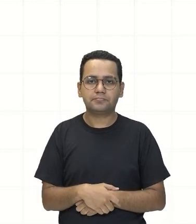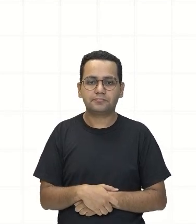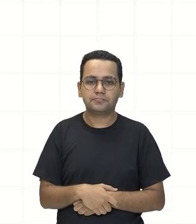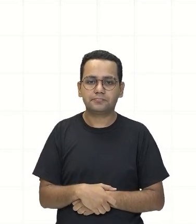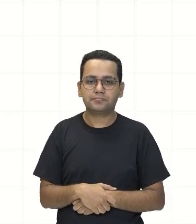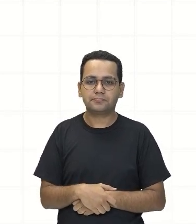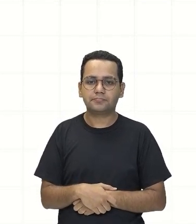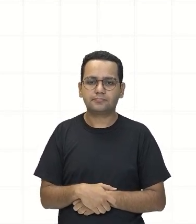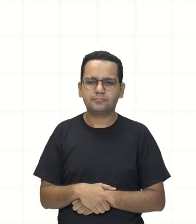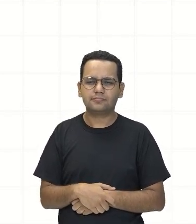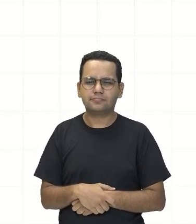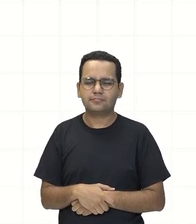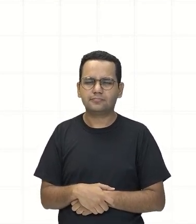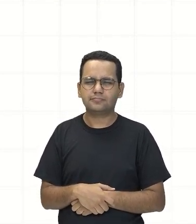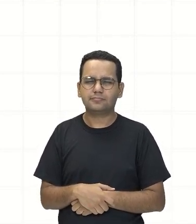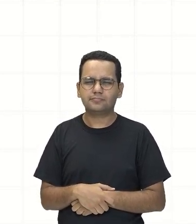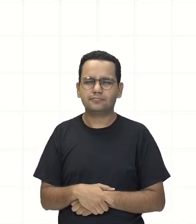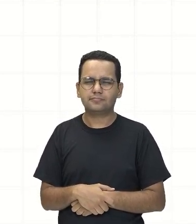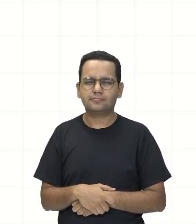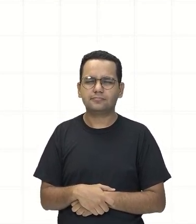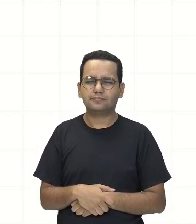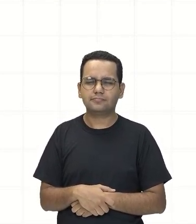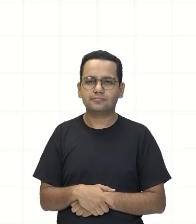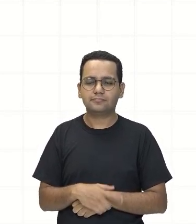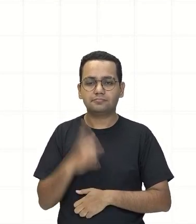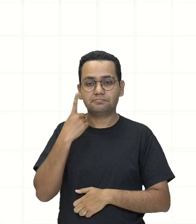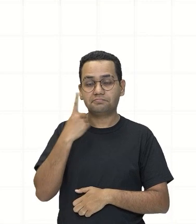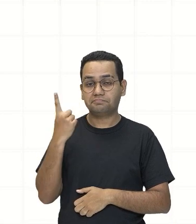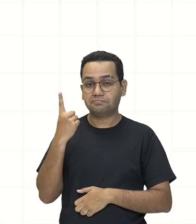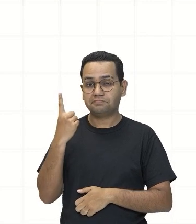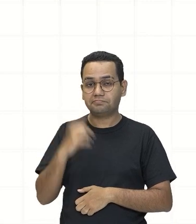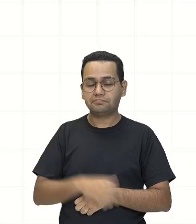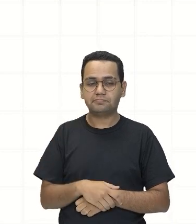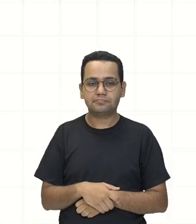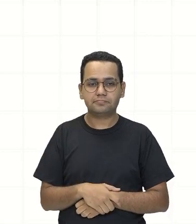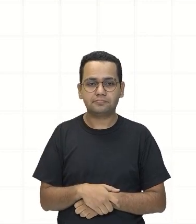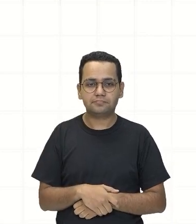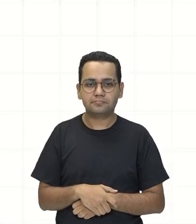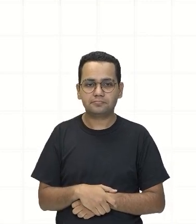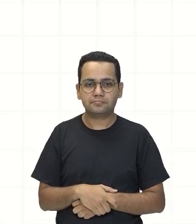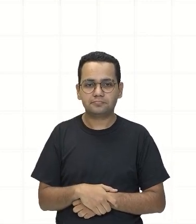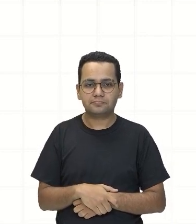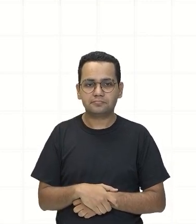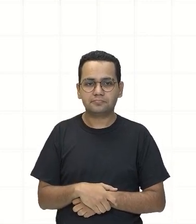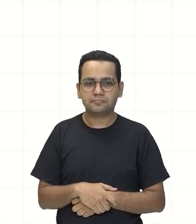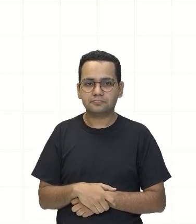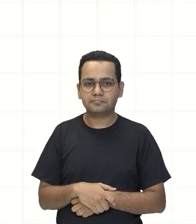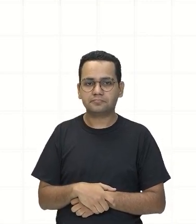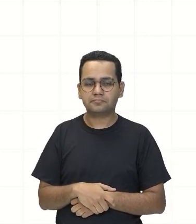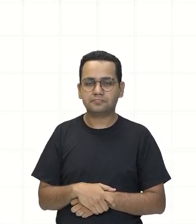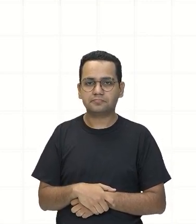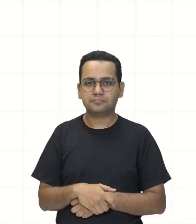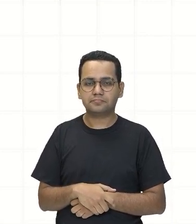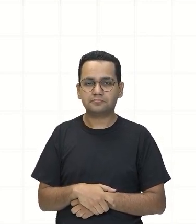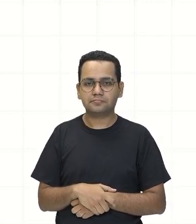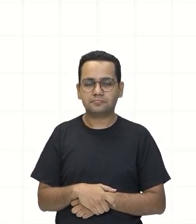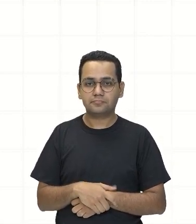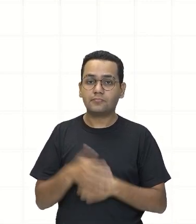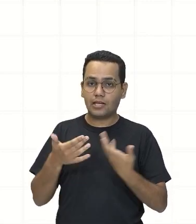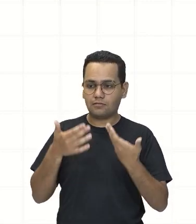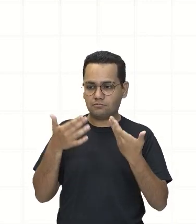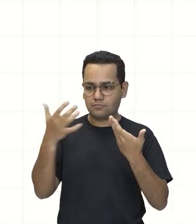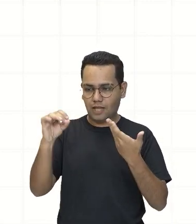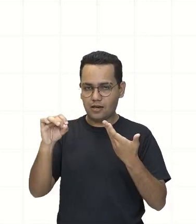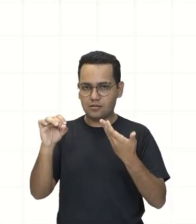trazer Para 10 elevado a 3 Então esse aqui É ok Então Agora vamos operar Quem?